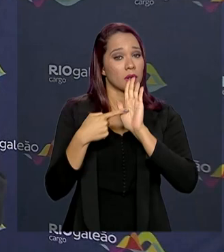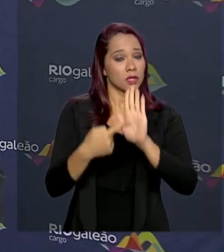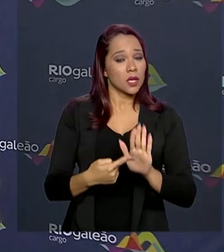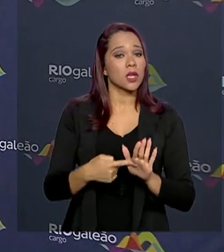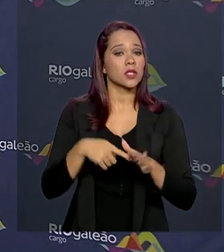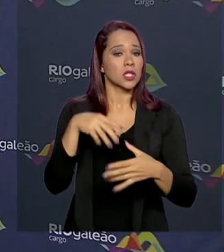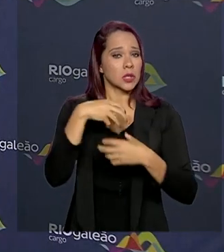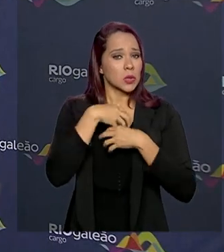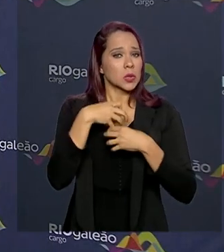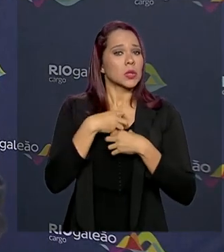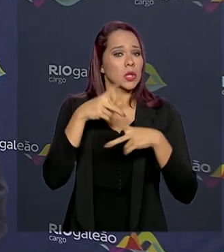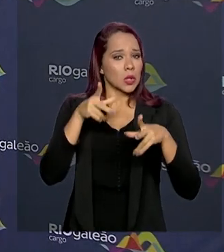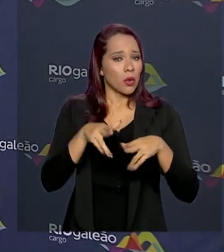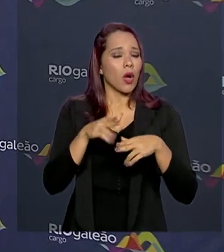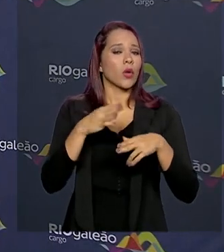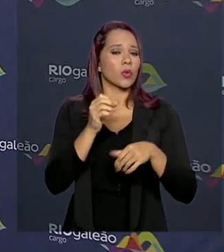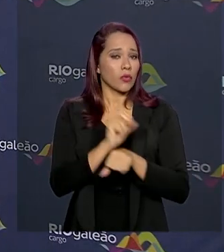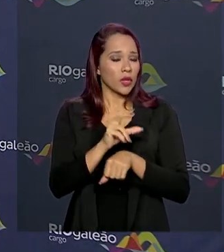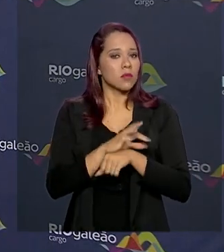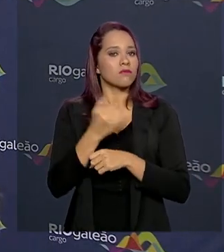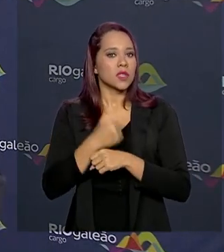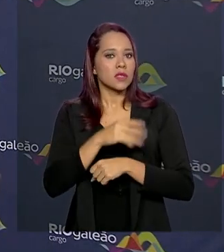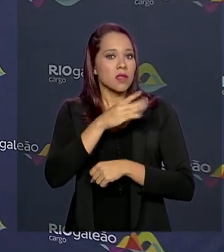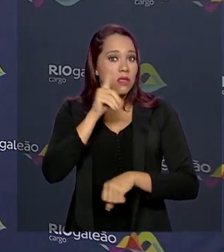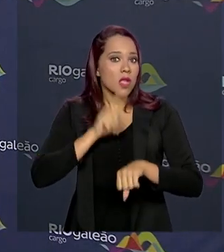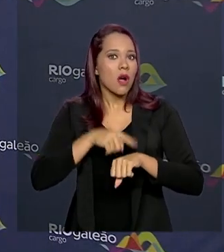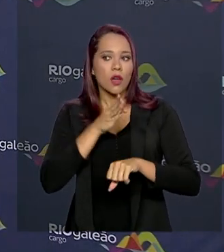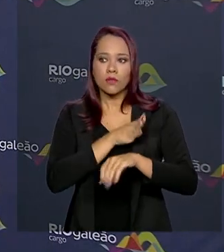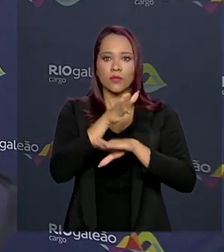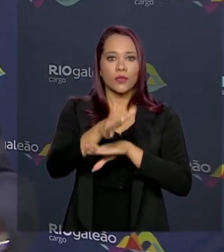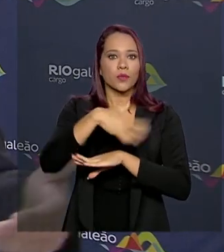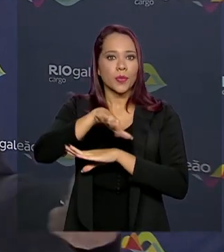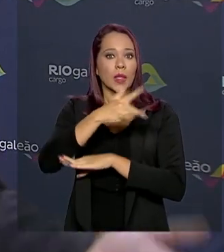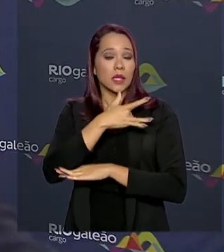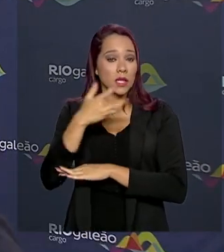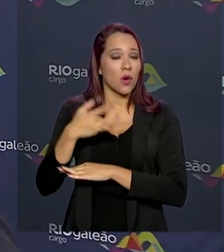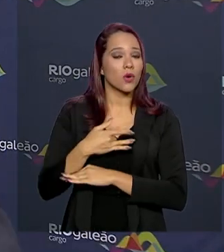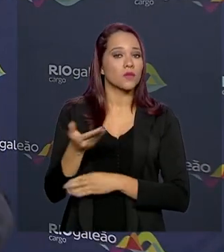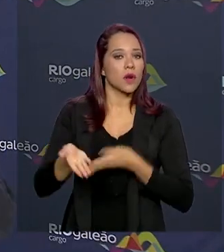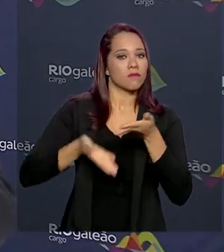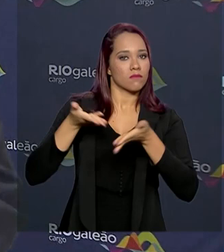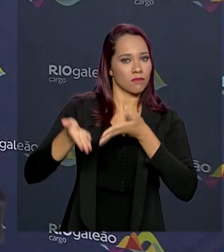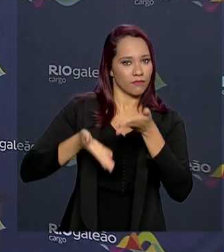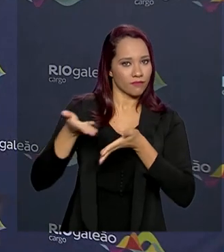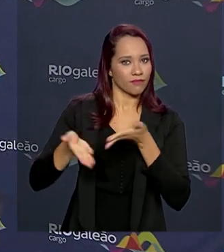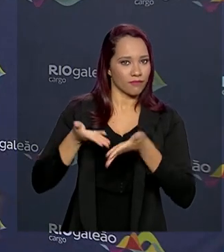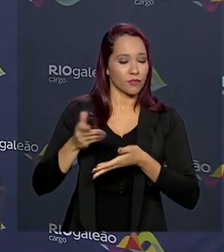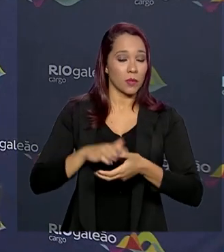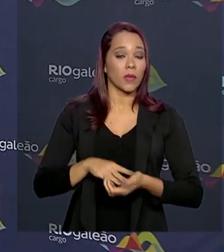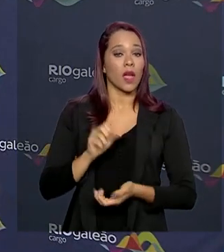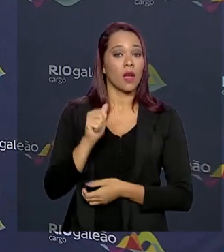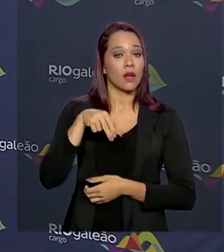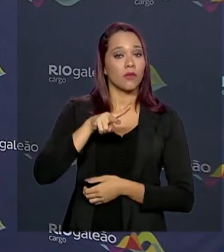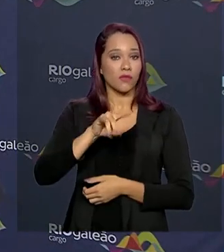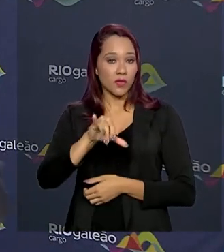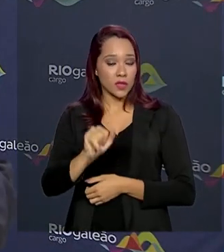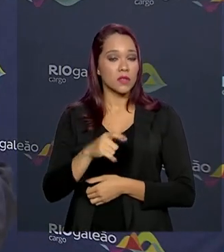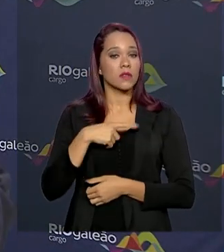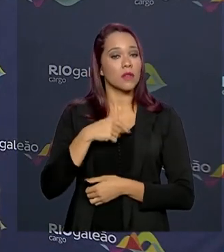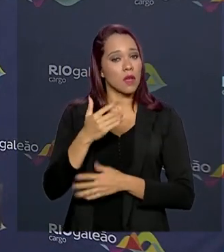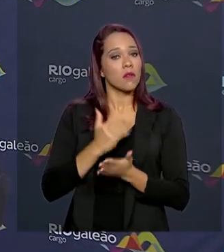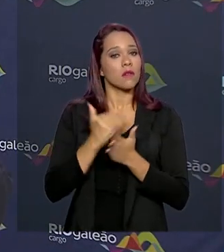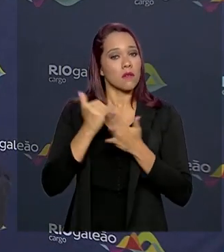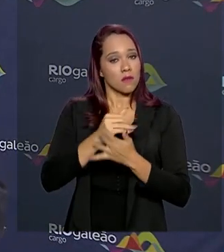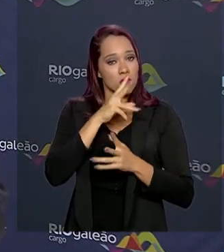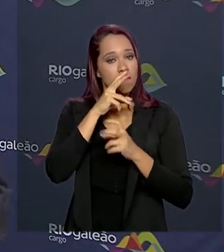coronavírus, essa pessoa deve procurar imediatamente um órgão de saúde para se tratar. A Anvisa pretende reforçar essa